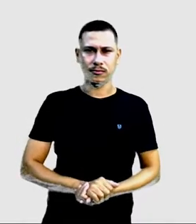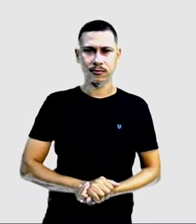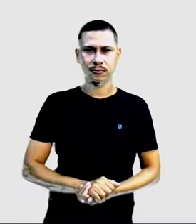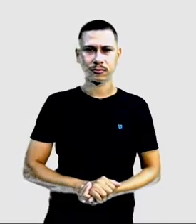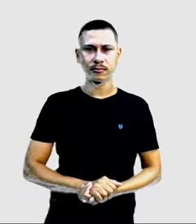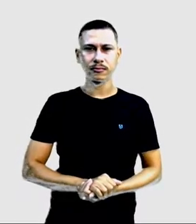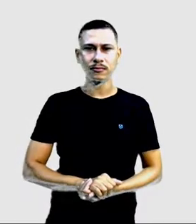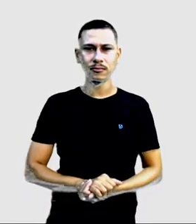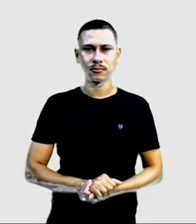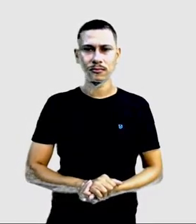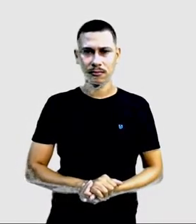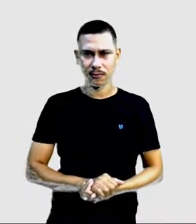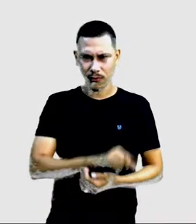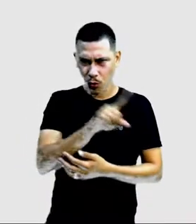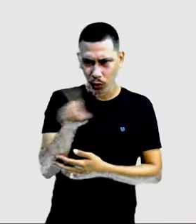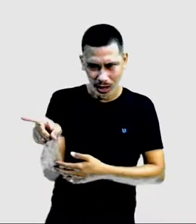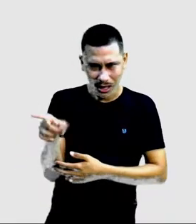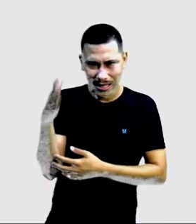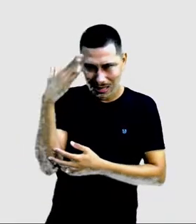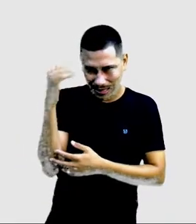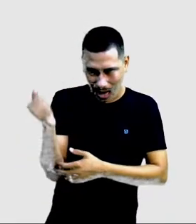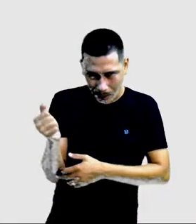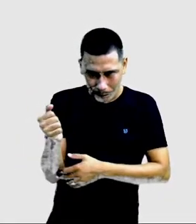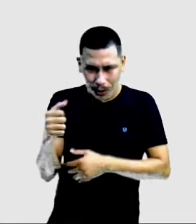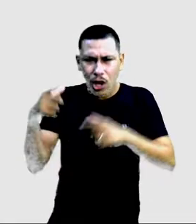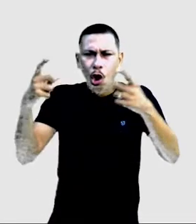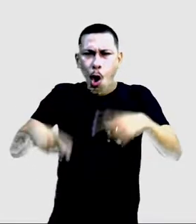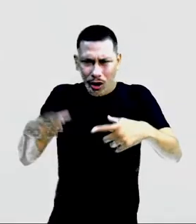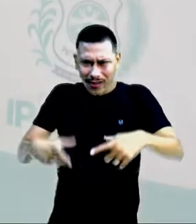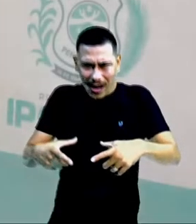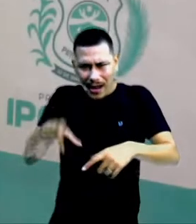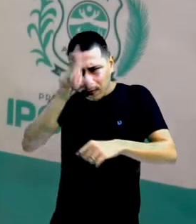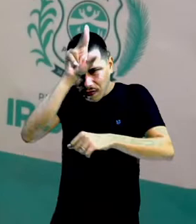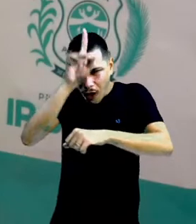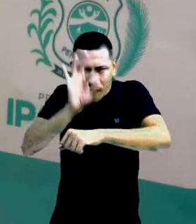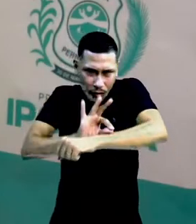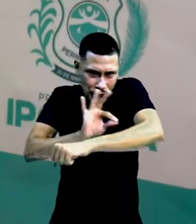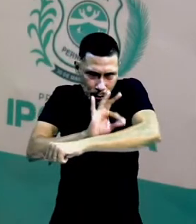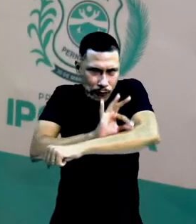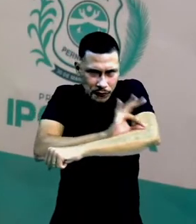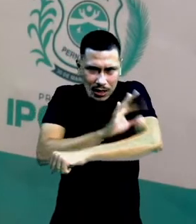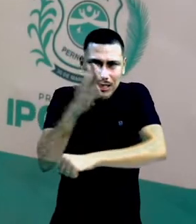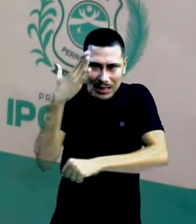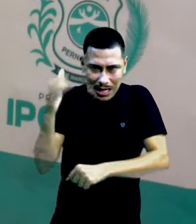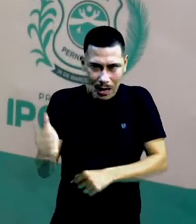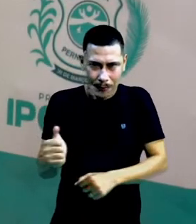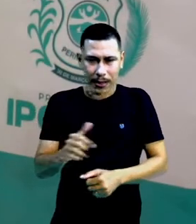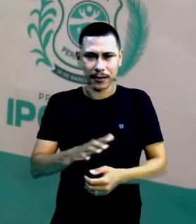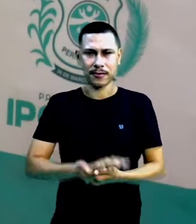Conforme o texto, será que dá para saber onde é fica esse lugar? Hum? Então, olha só.